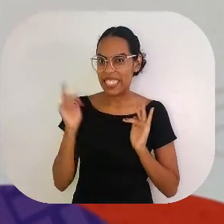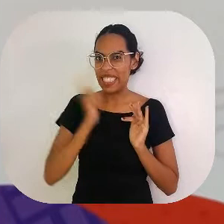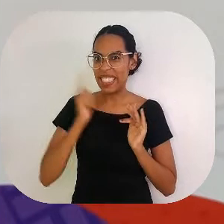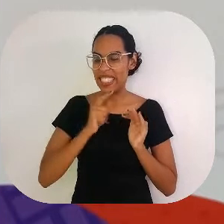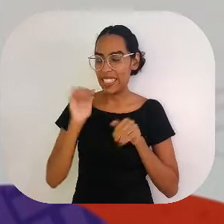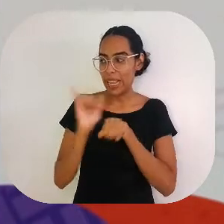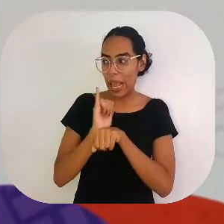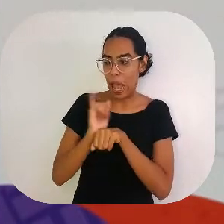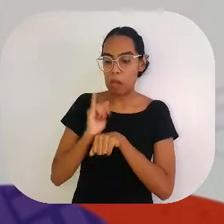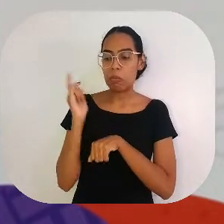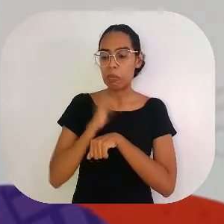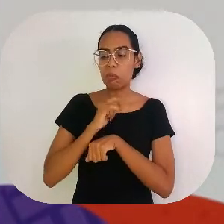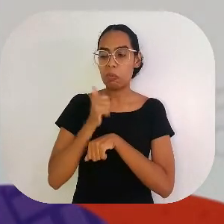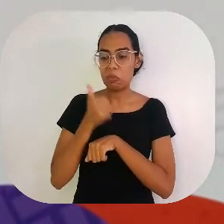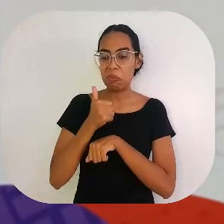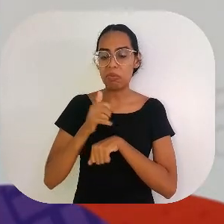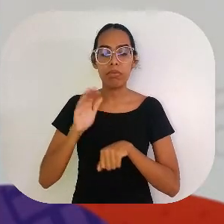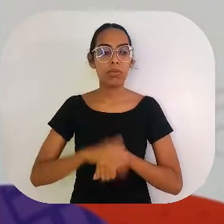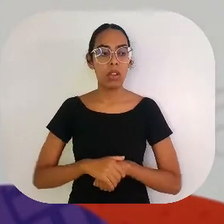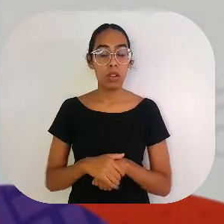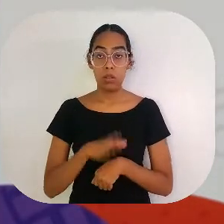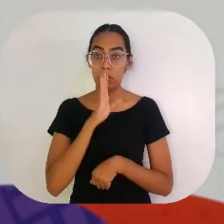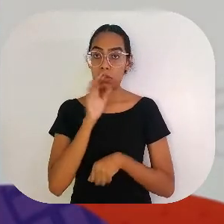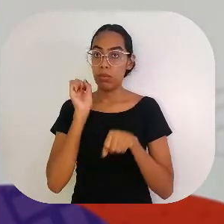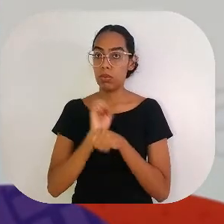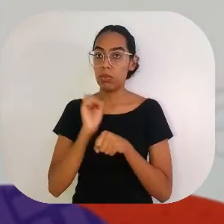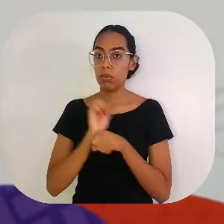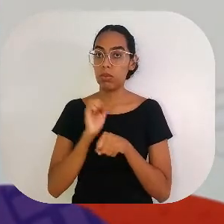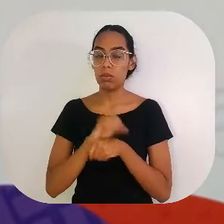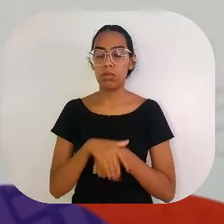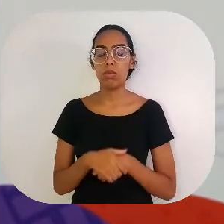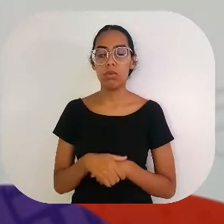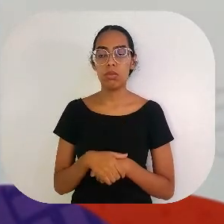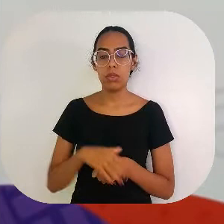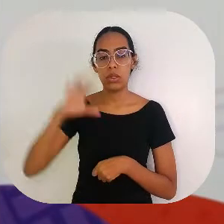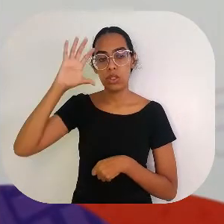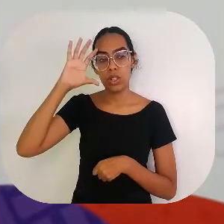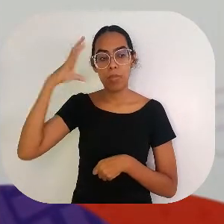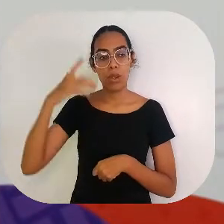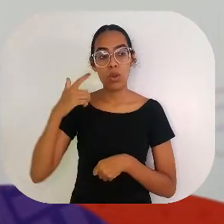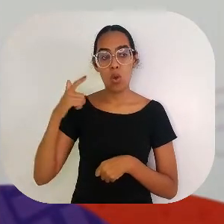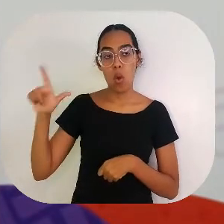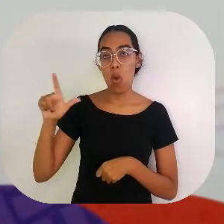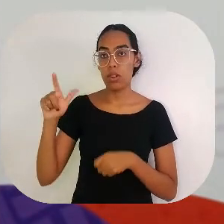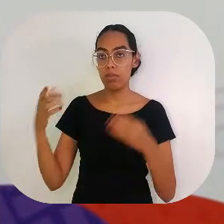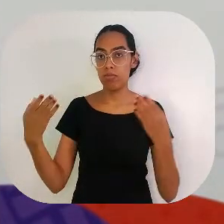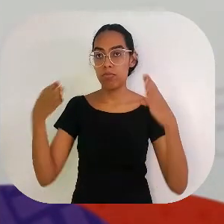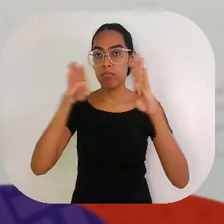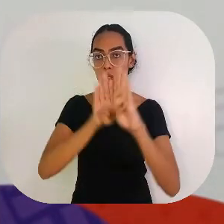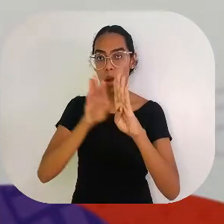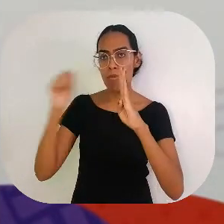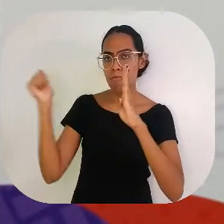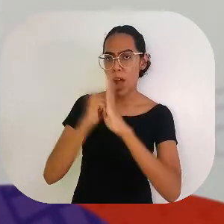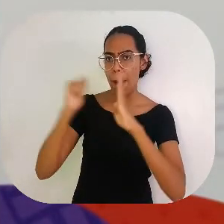alegre, comemorando que estava dando certo o seu plano. Ficou lá mais um pouquinho deitado. De repente,